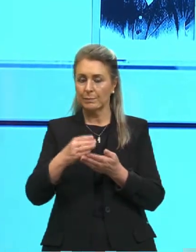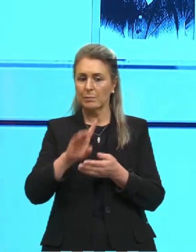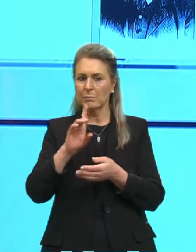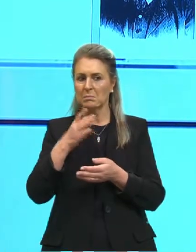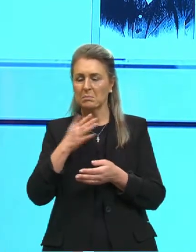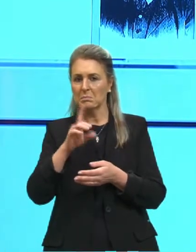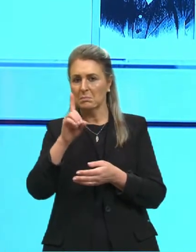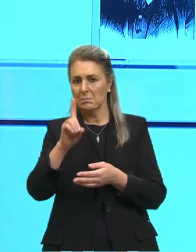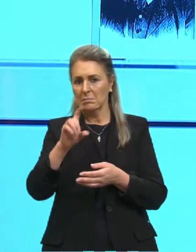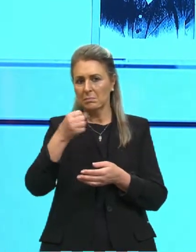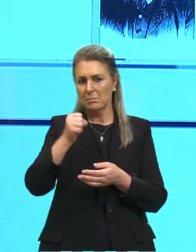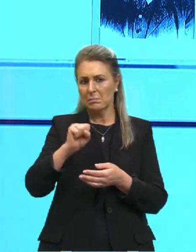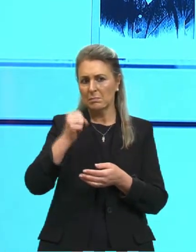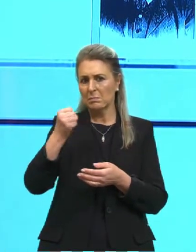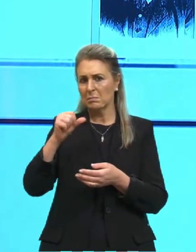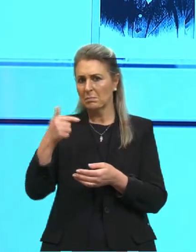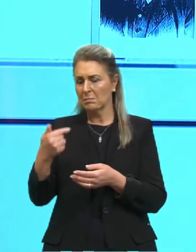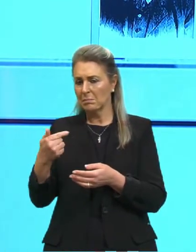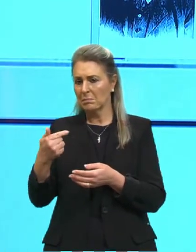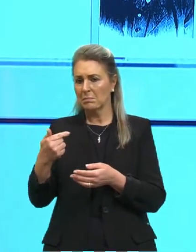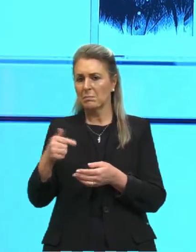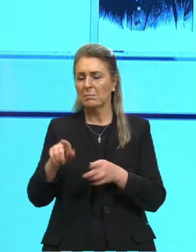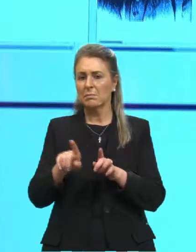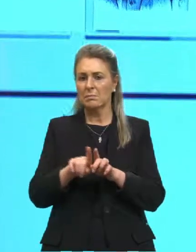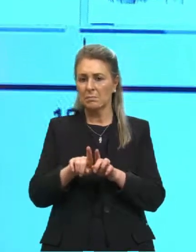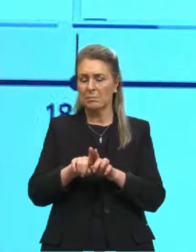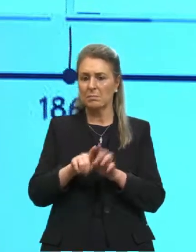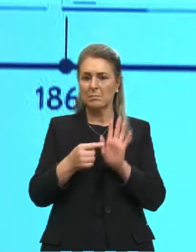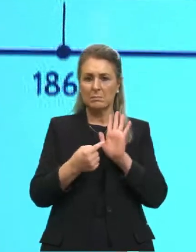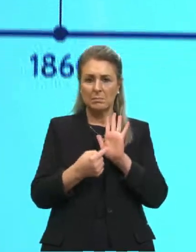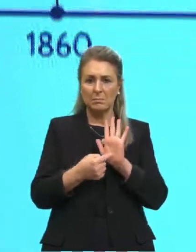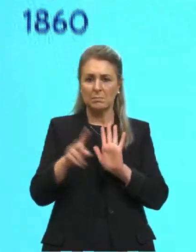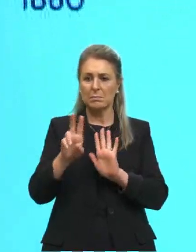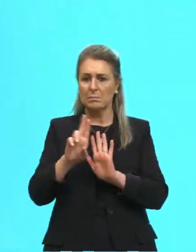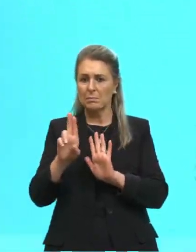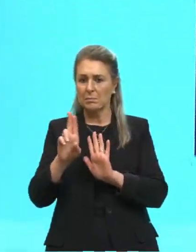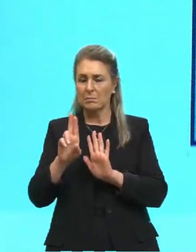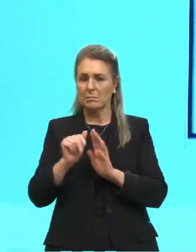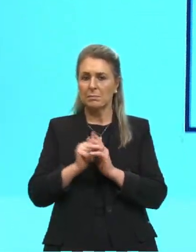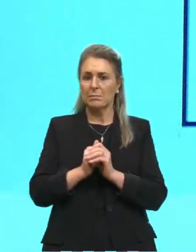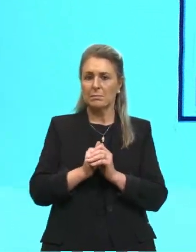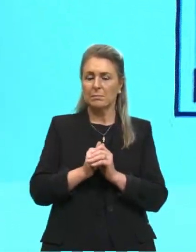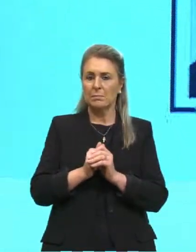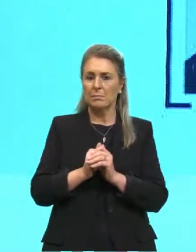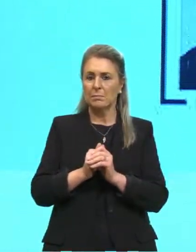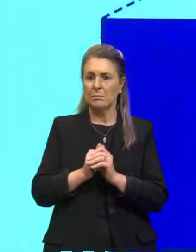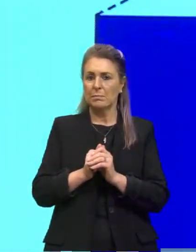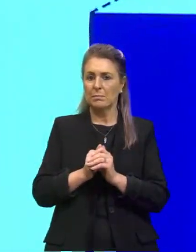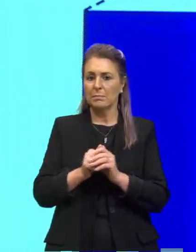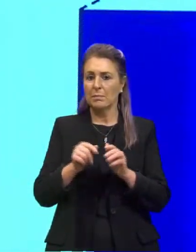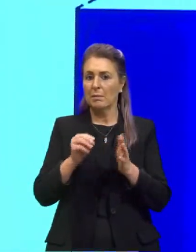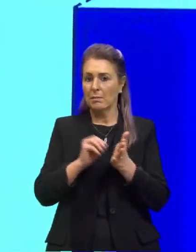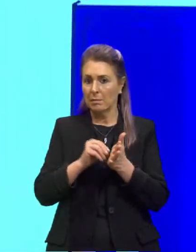1887, a Hertz também já estava na jogada, mas ainda não chegamos no Planck.